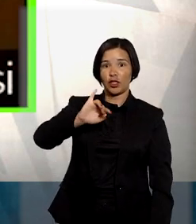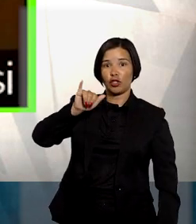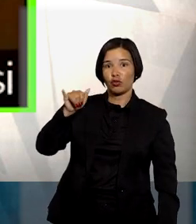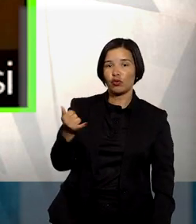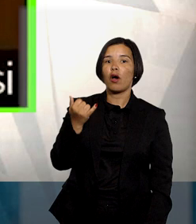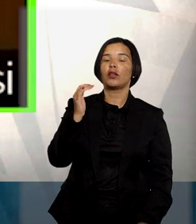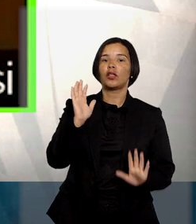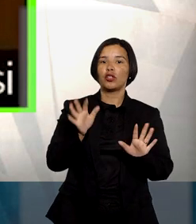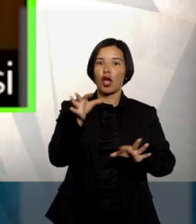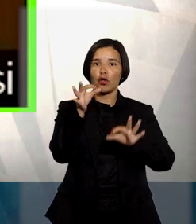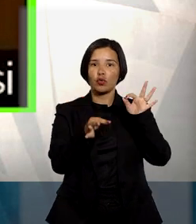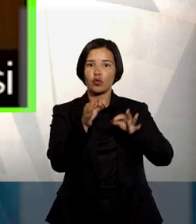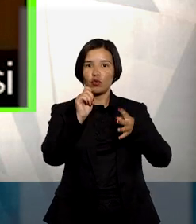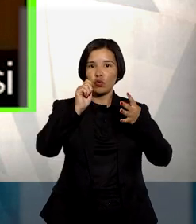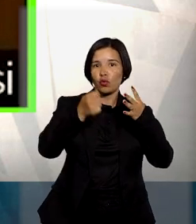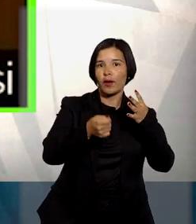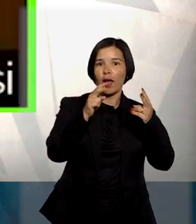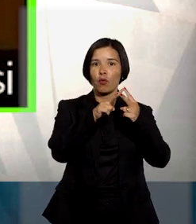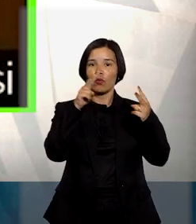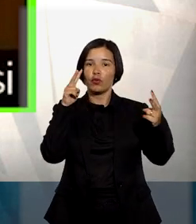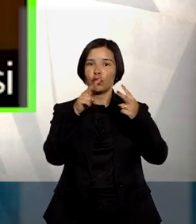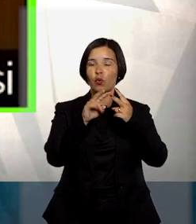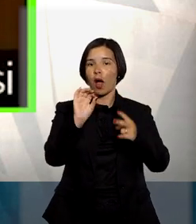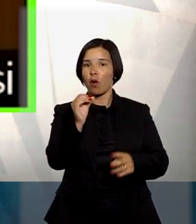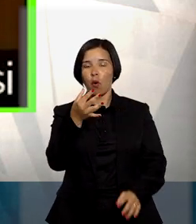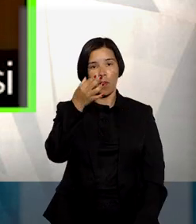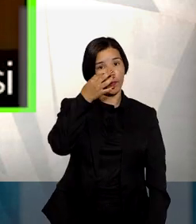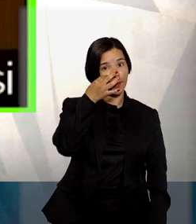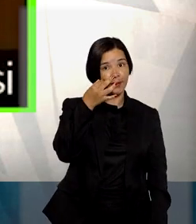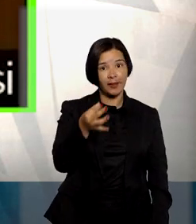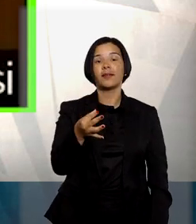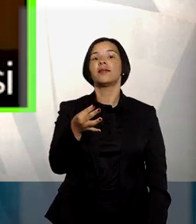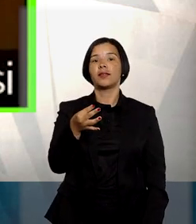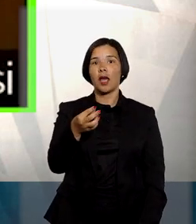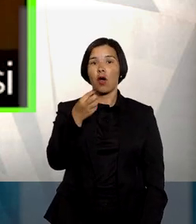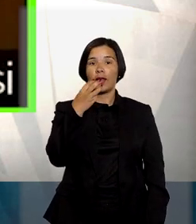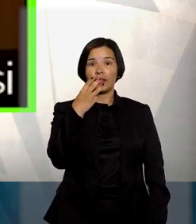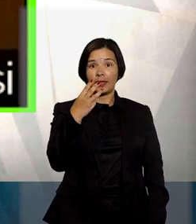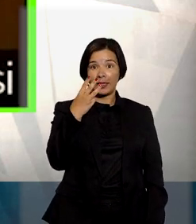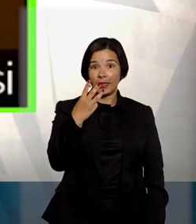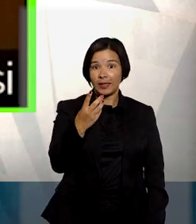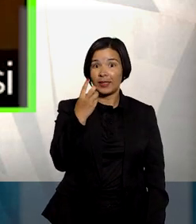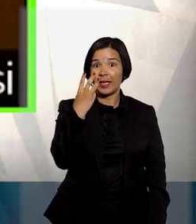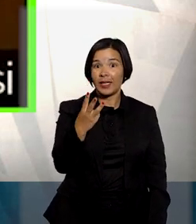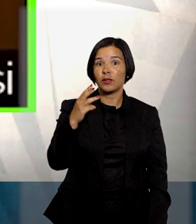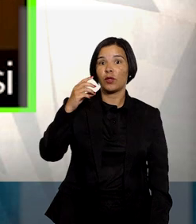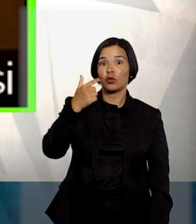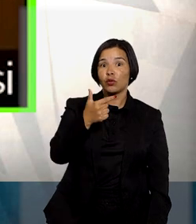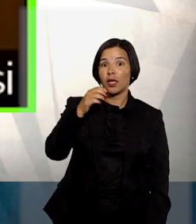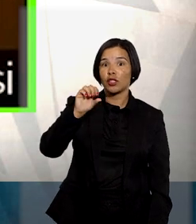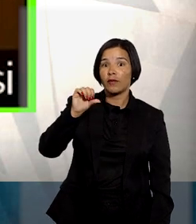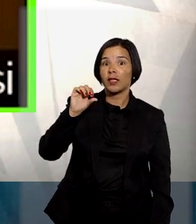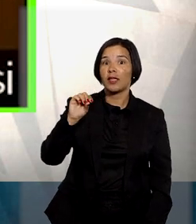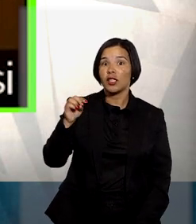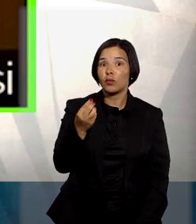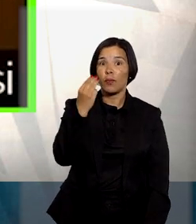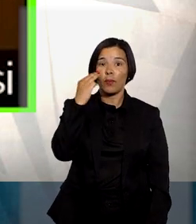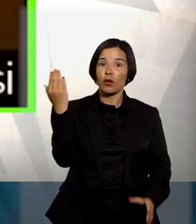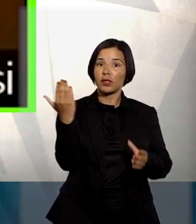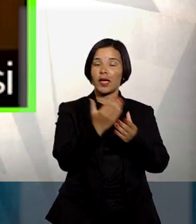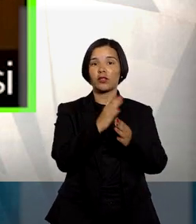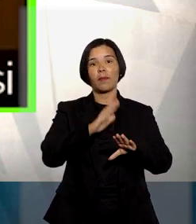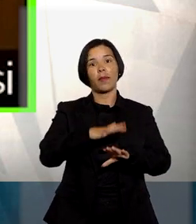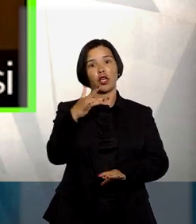Especial, foram julgados de forma virtual ou presencial 3.292 processos.